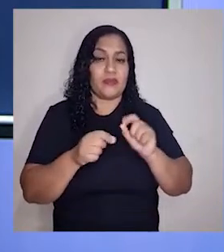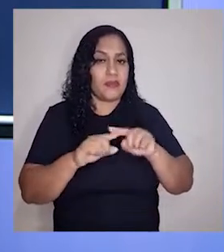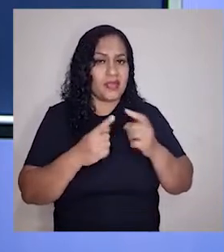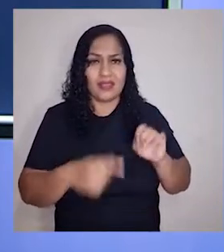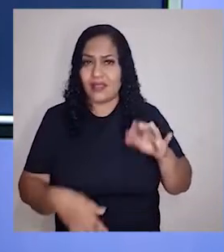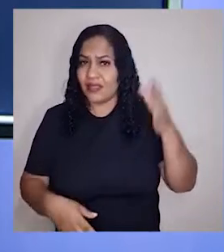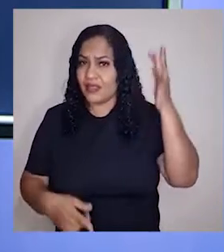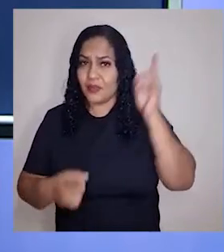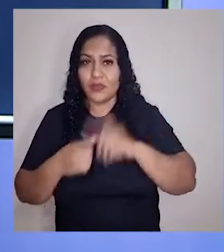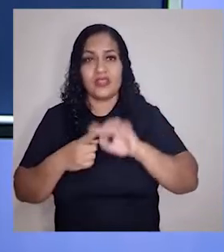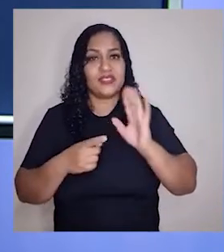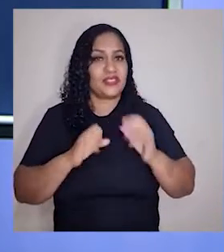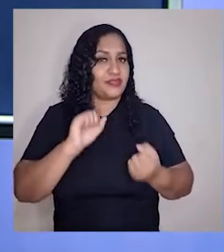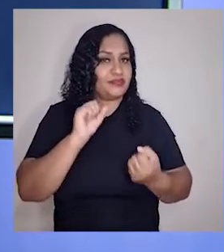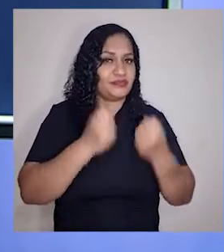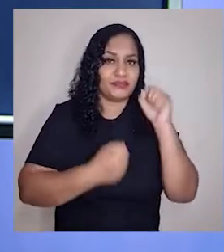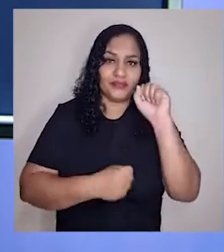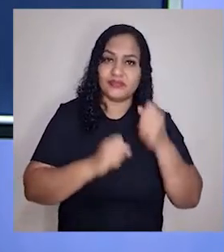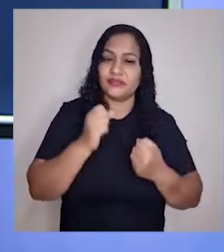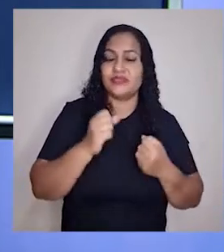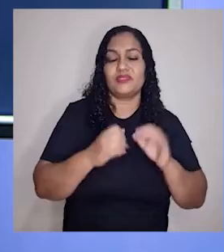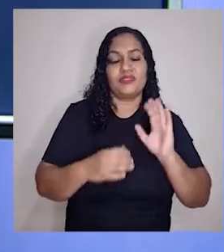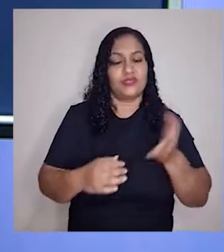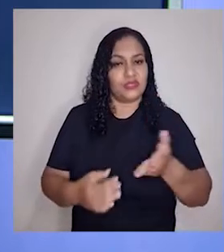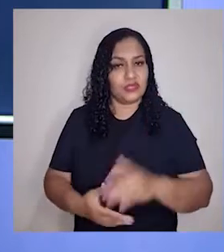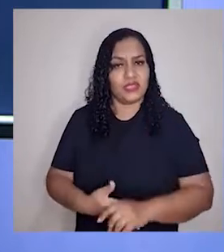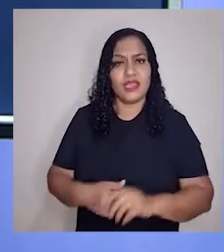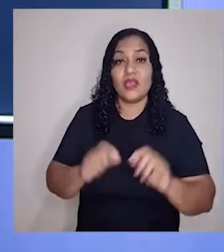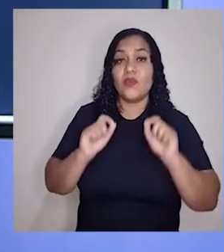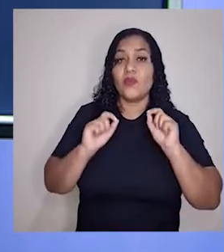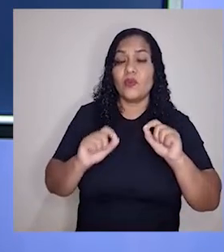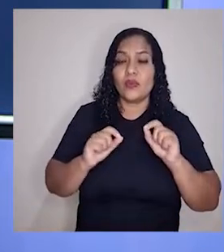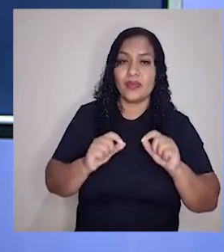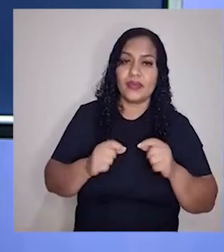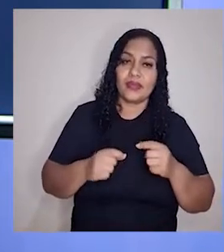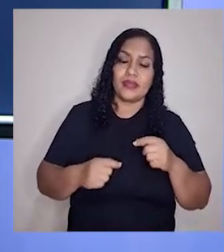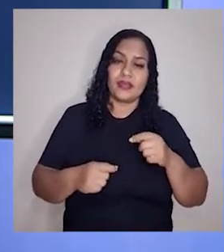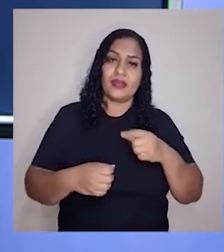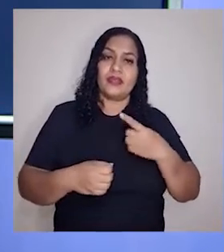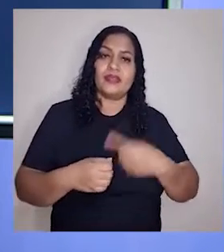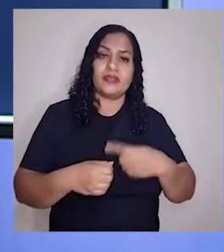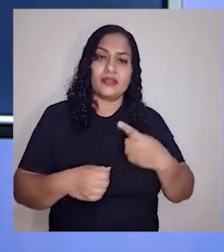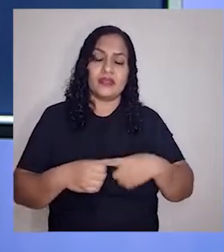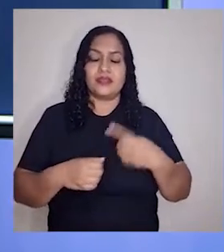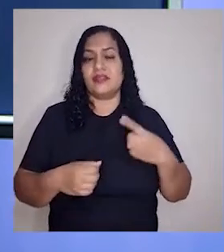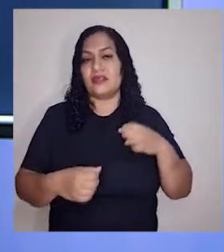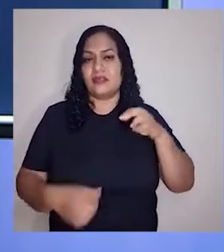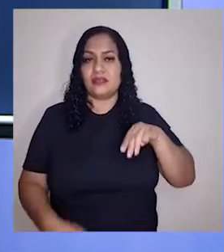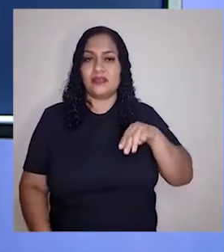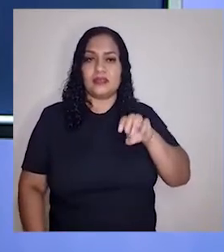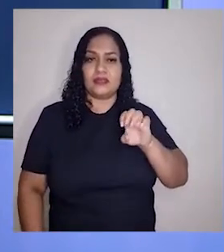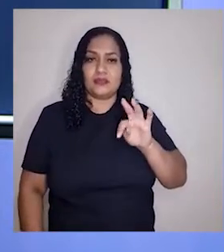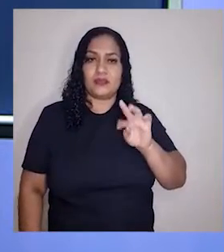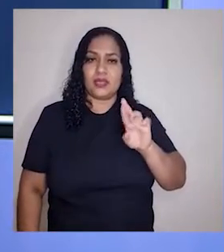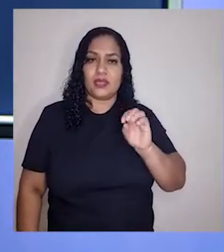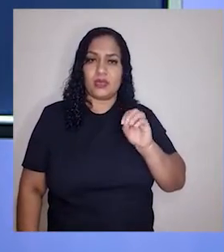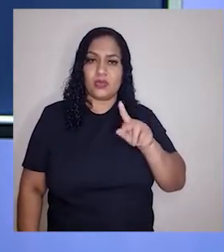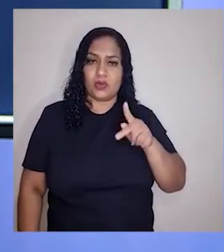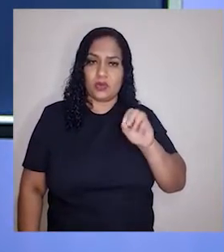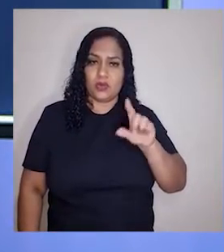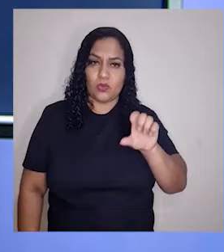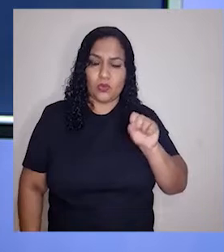só que bem mais caros, porque já eram industrializados. E o que que as metrópoles, né? Na época do imperialismo, o que as